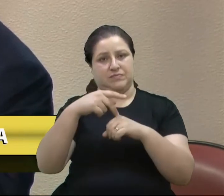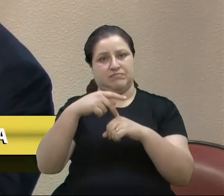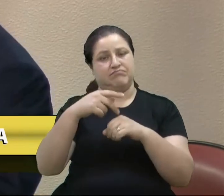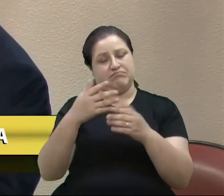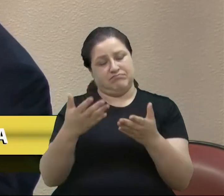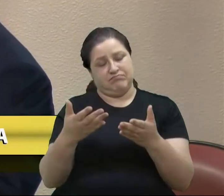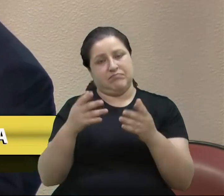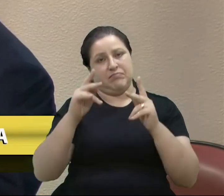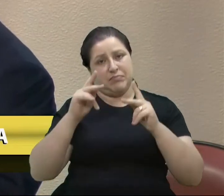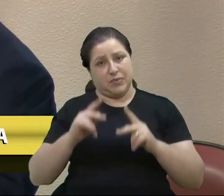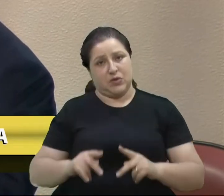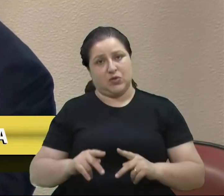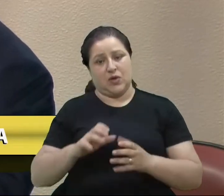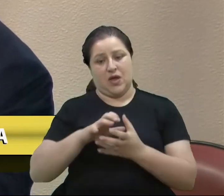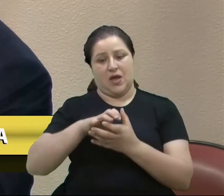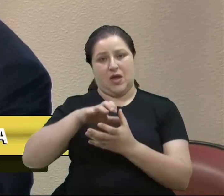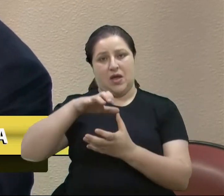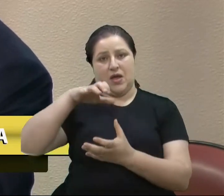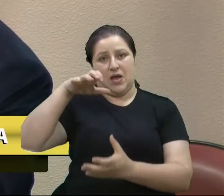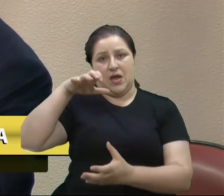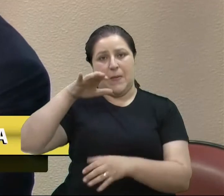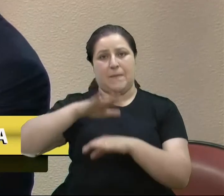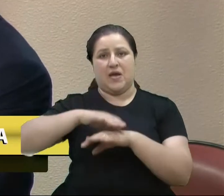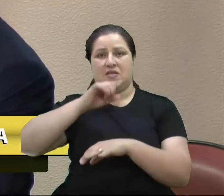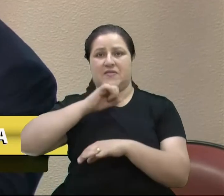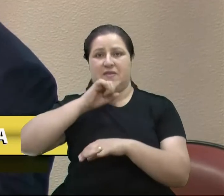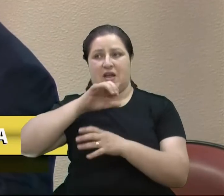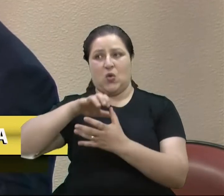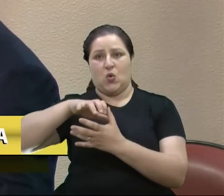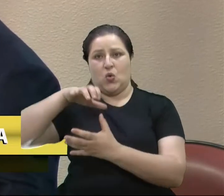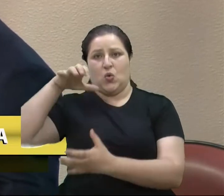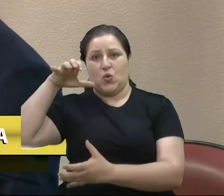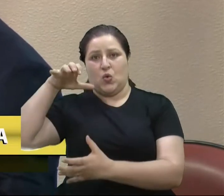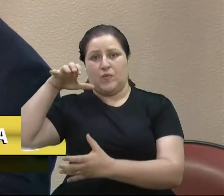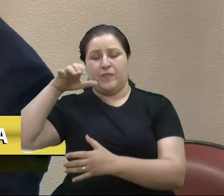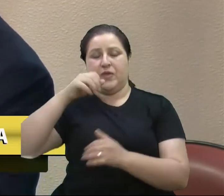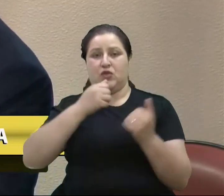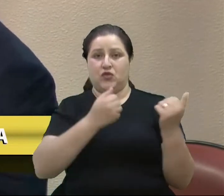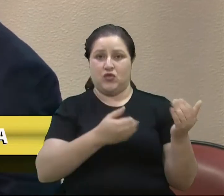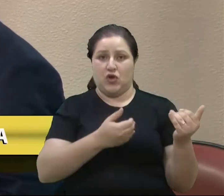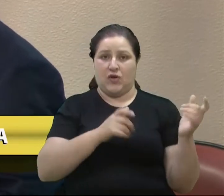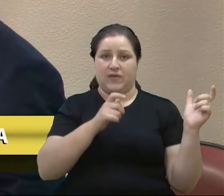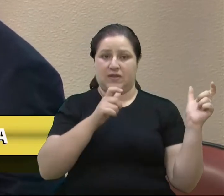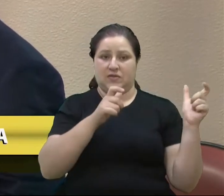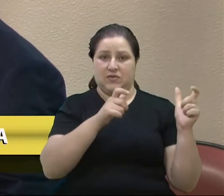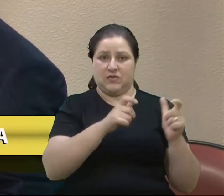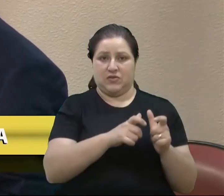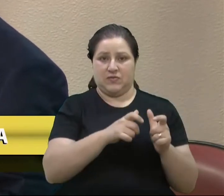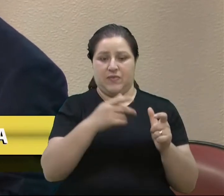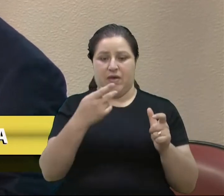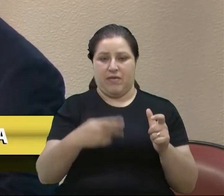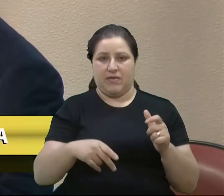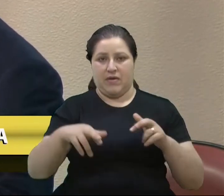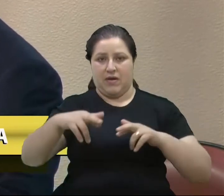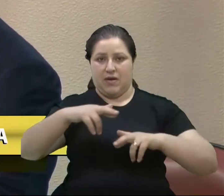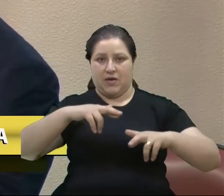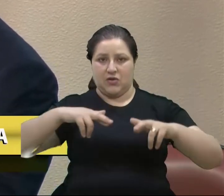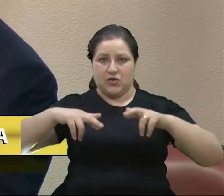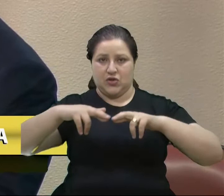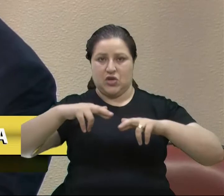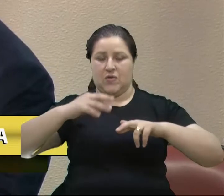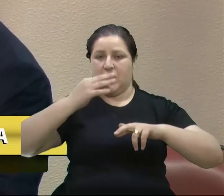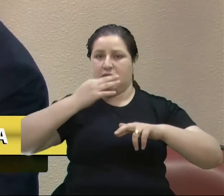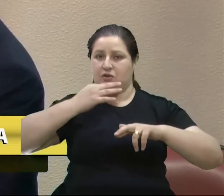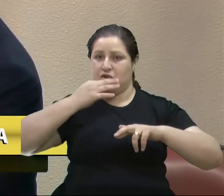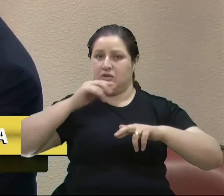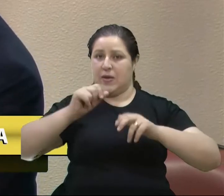mais, graças a Deus, e os jovens vão diminuindo. A nossa região de Caxias ainda é